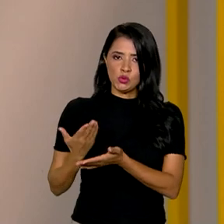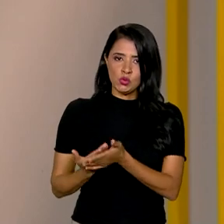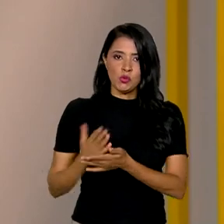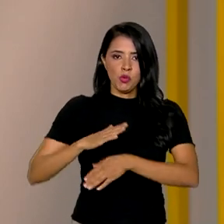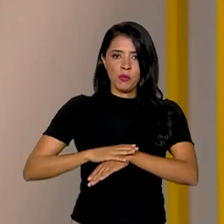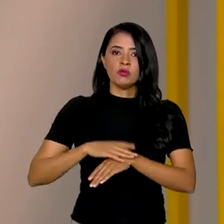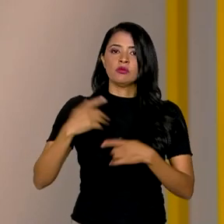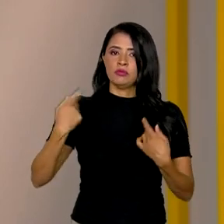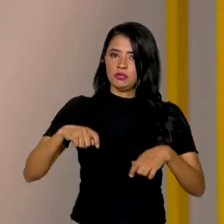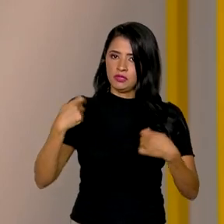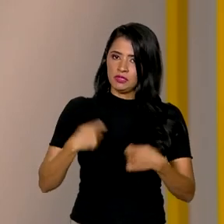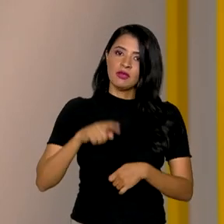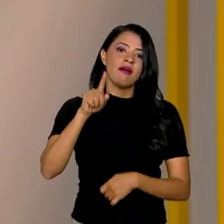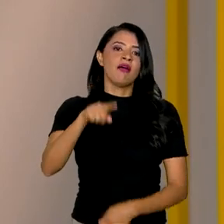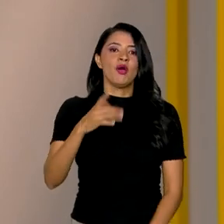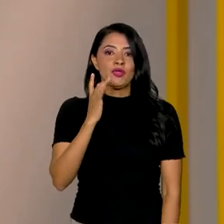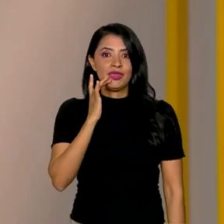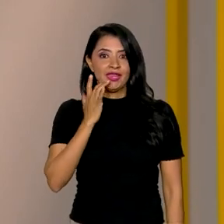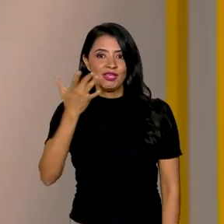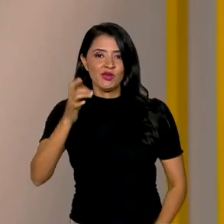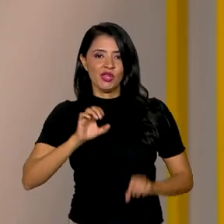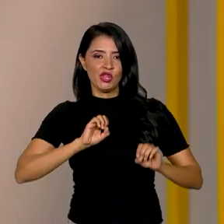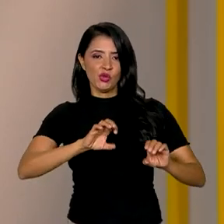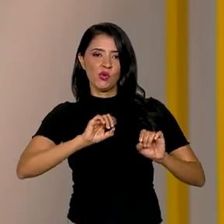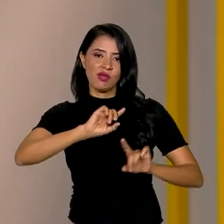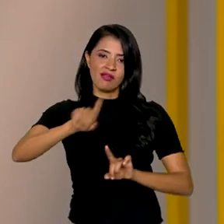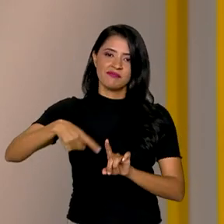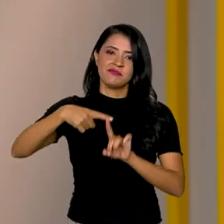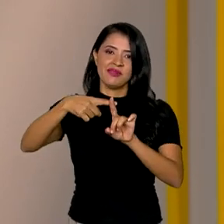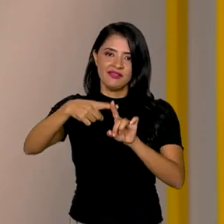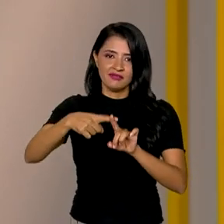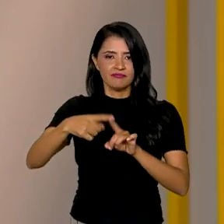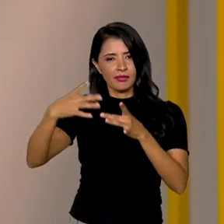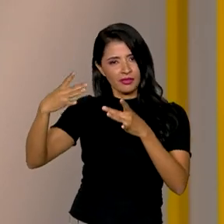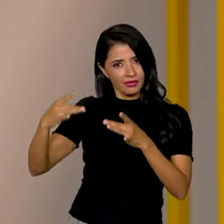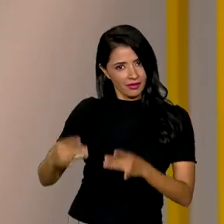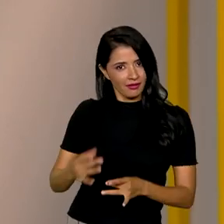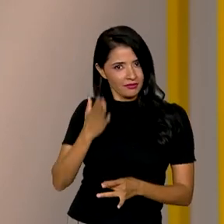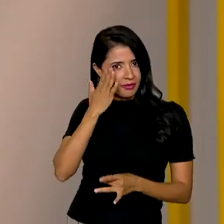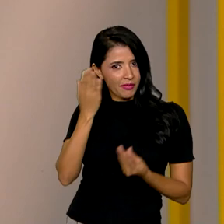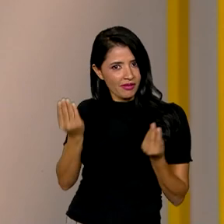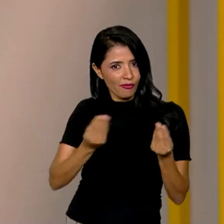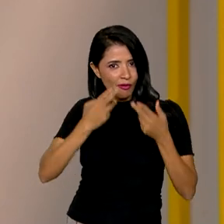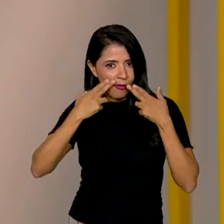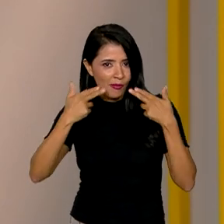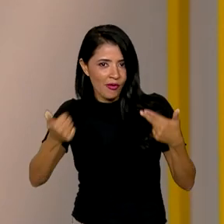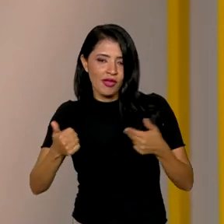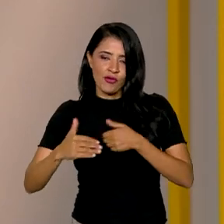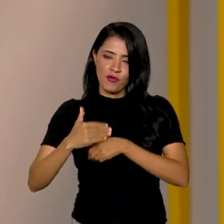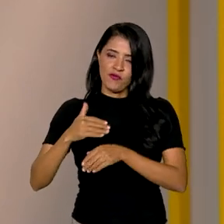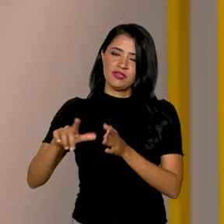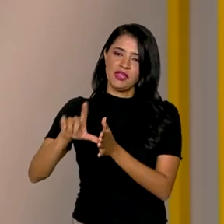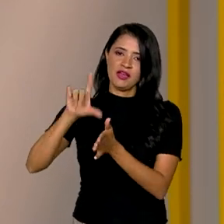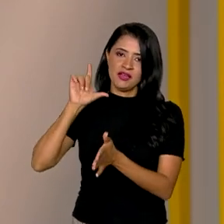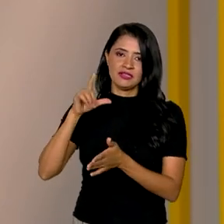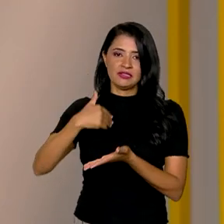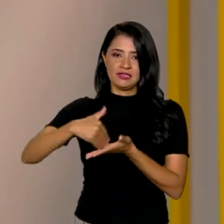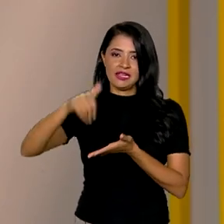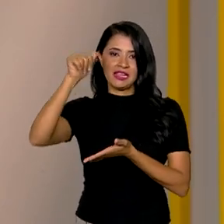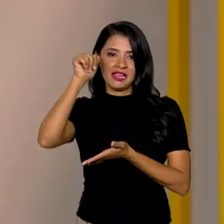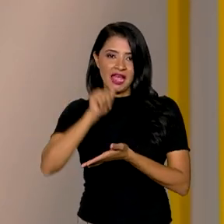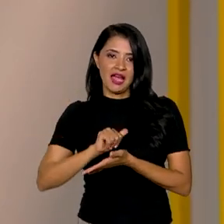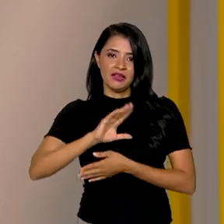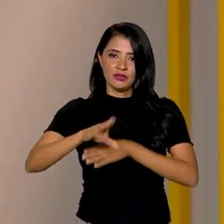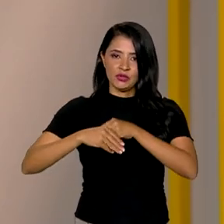mais necessários. É o Tesouro Educa Mais. Para saber os detalhes dessa novidade, eu conversei mais cedo com a secretária